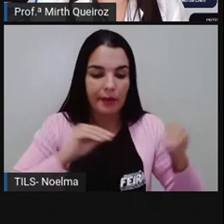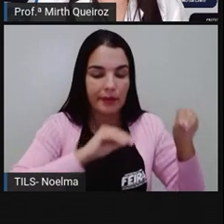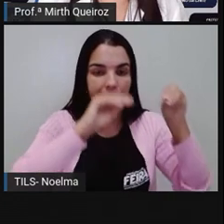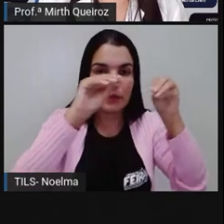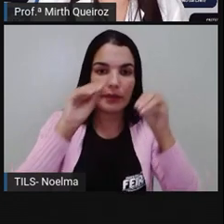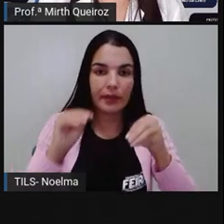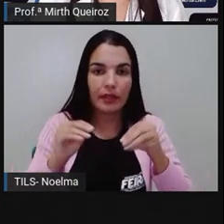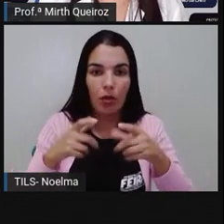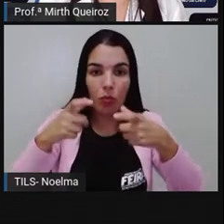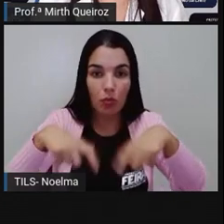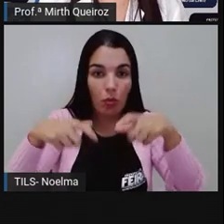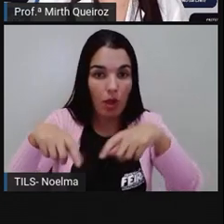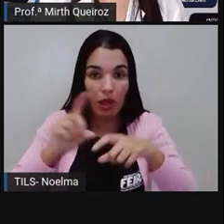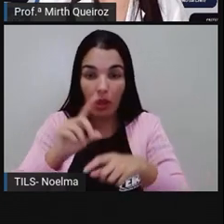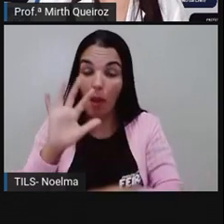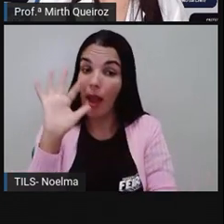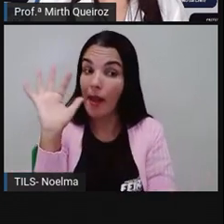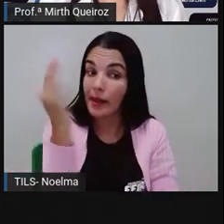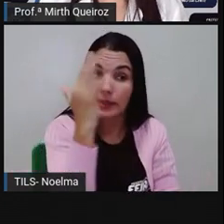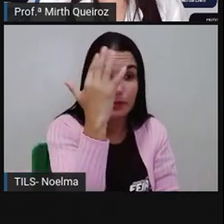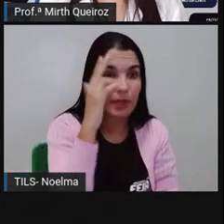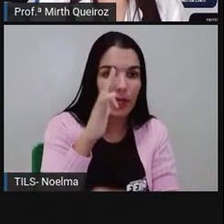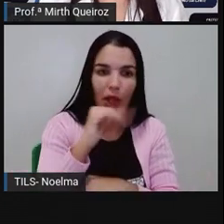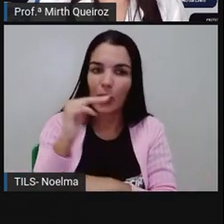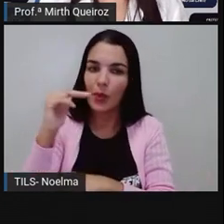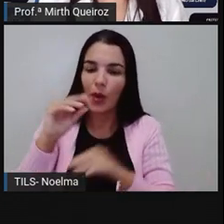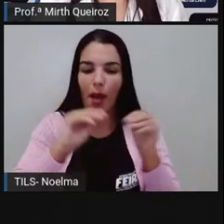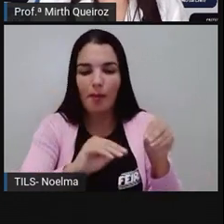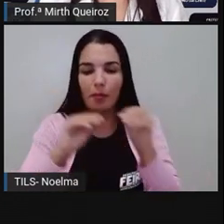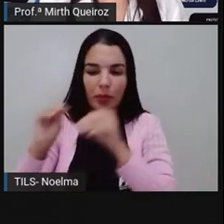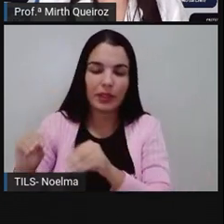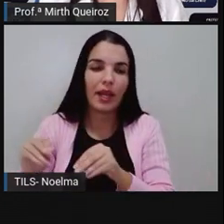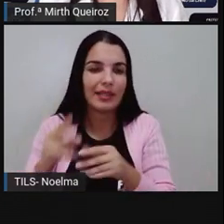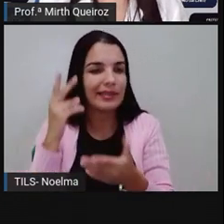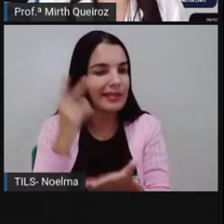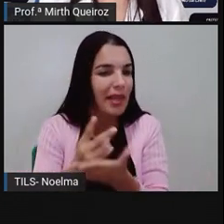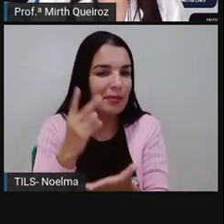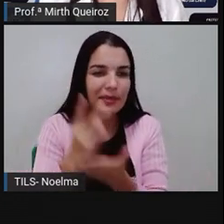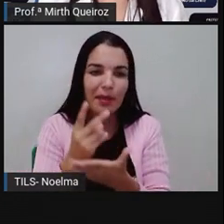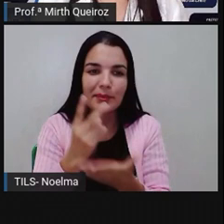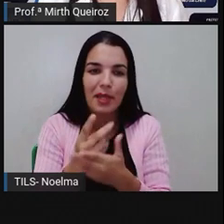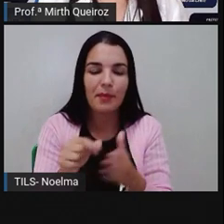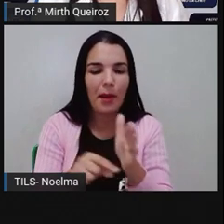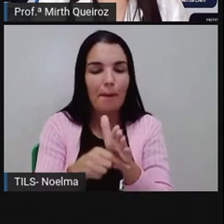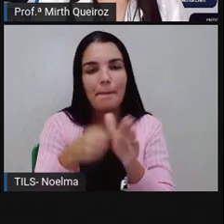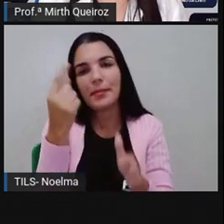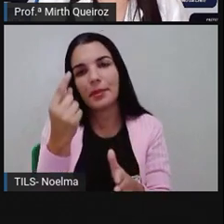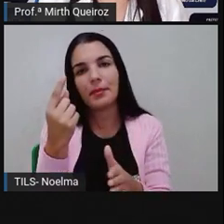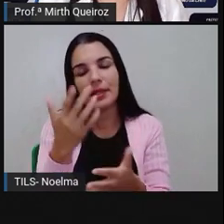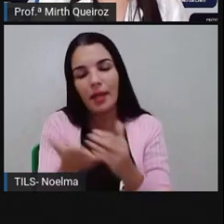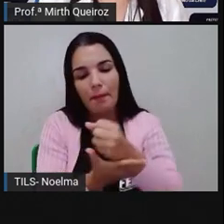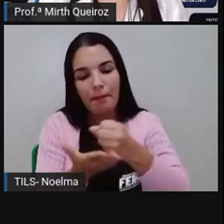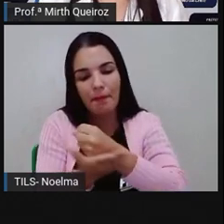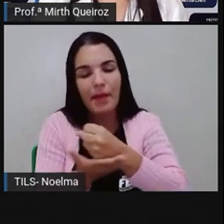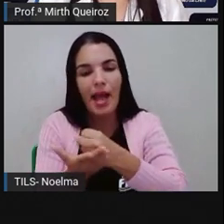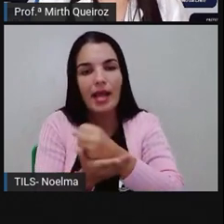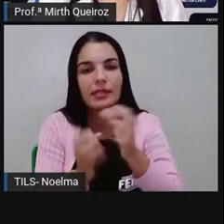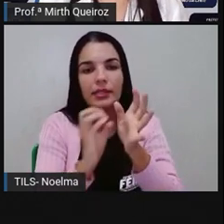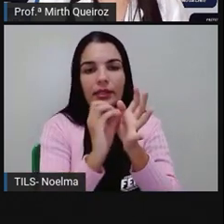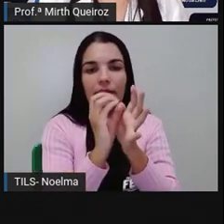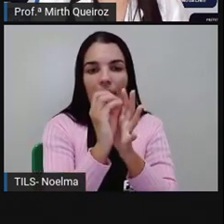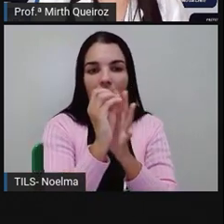certo? Mas nós temos aí as plantas, elas nunca vão mudar. Sempre vão ser produtoras. E todos os produtores e